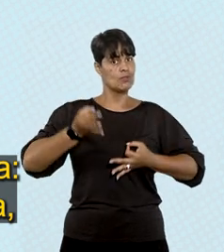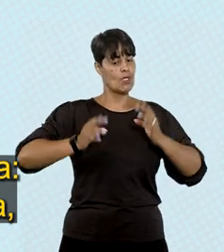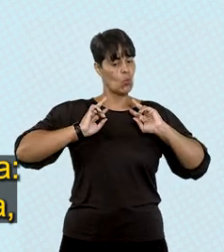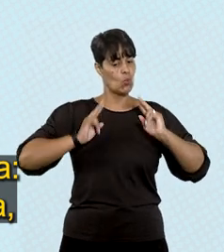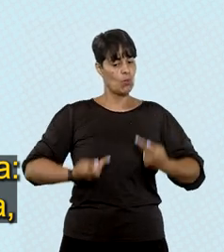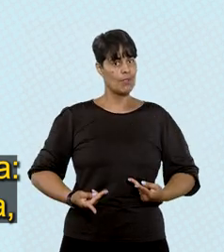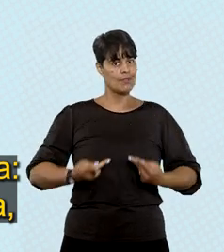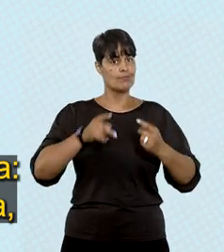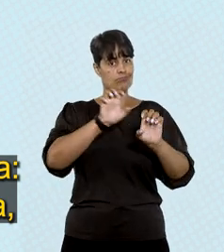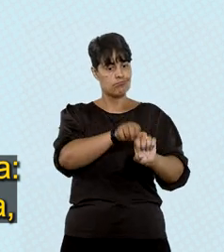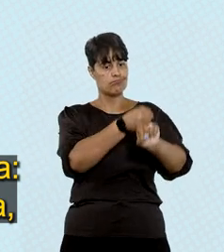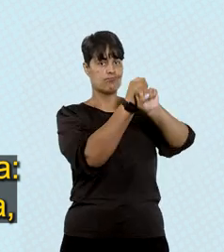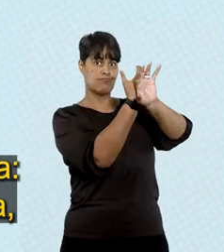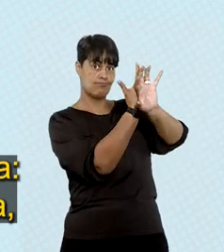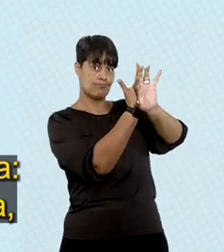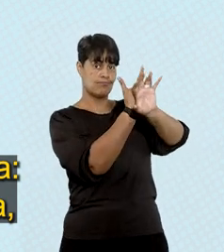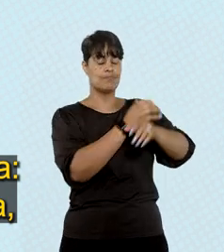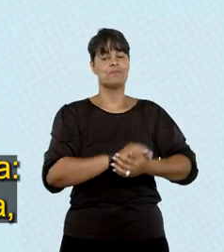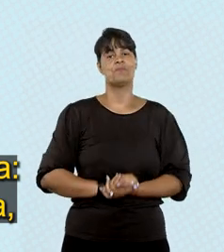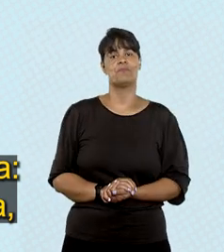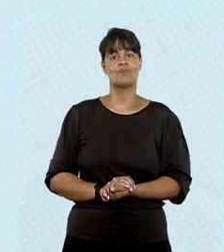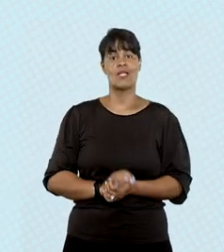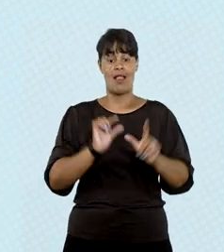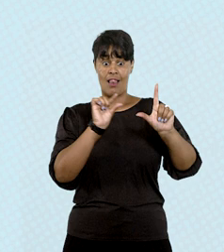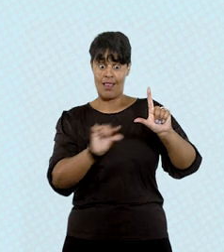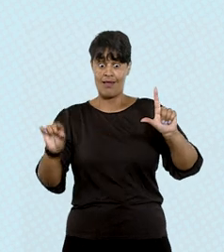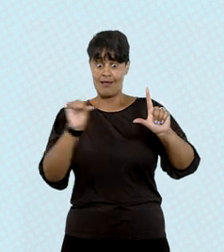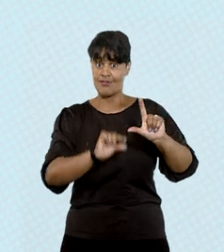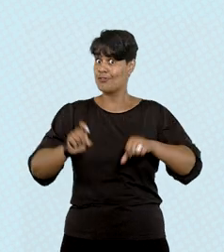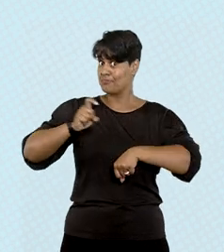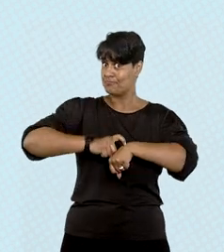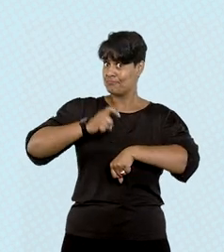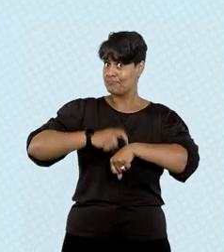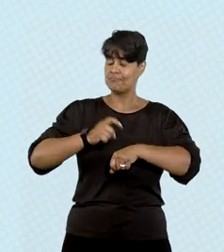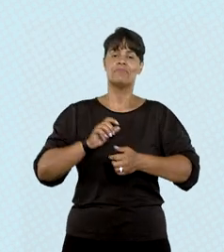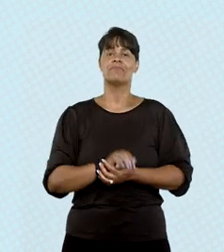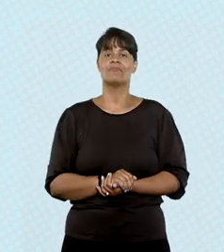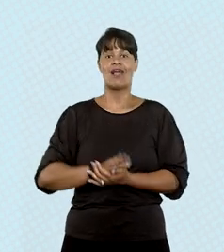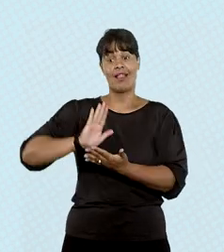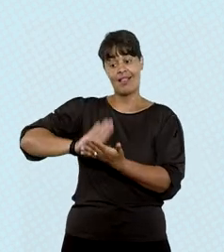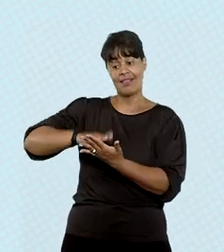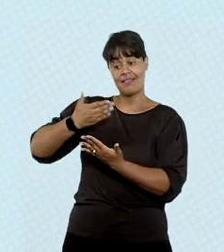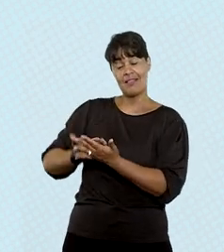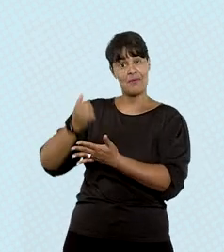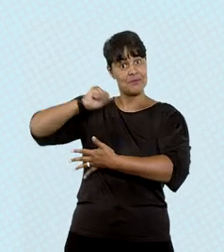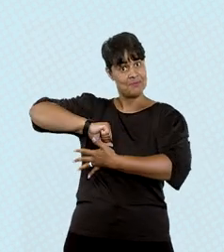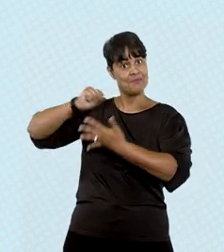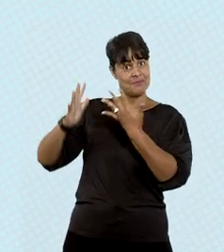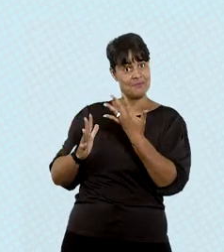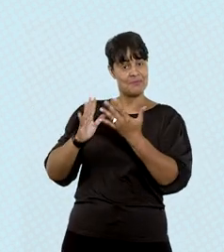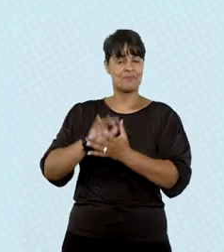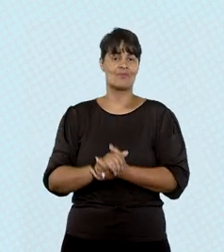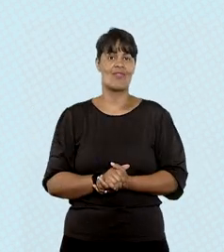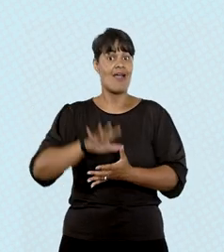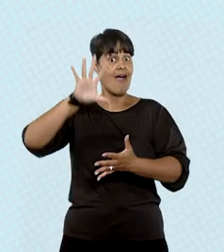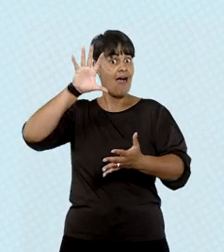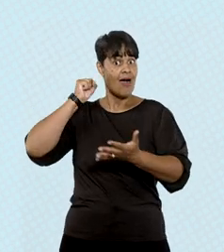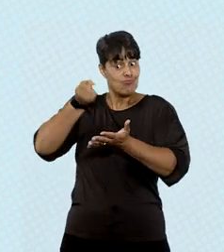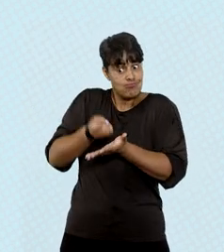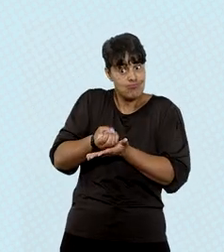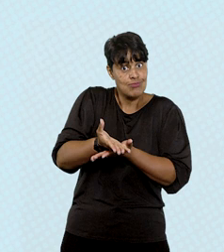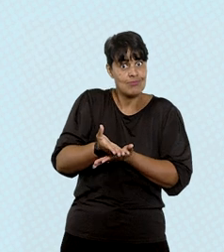judicial humanizado por videoconferência, legenda em tempo real, intérprete de libras,